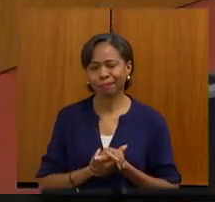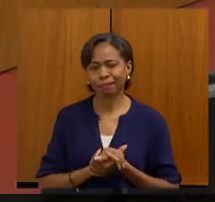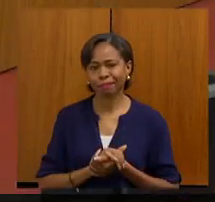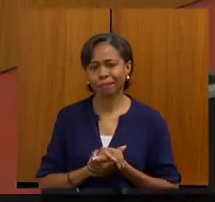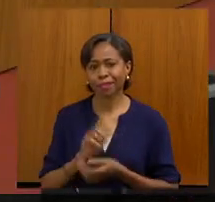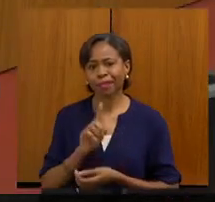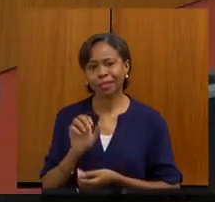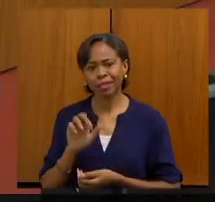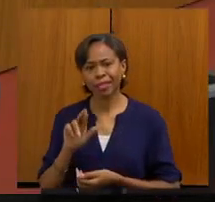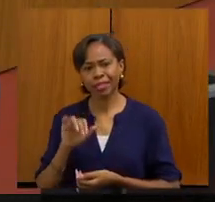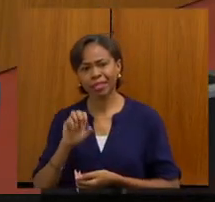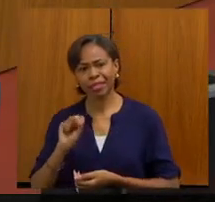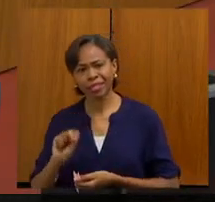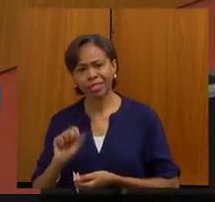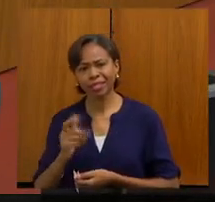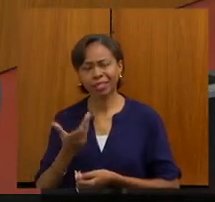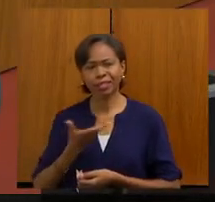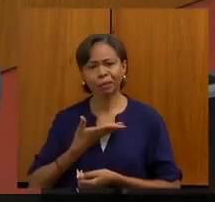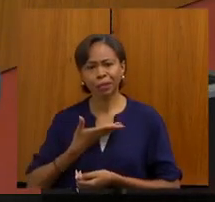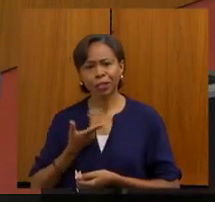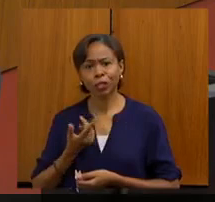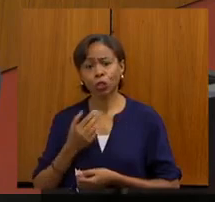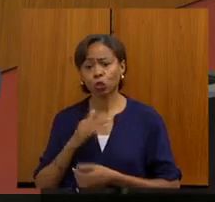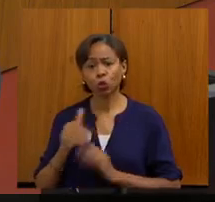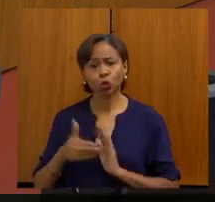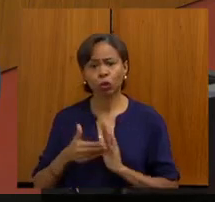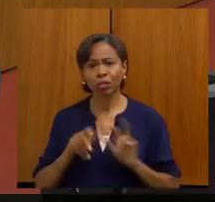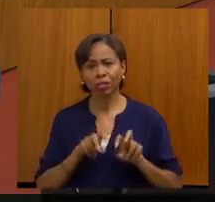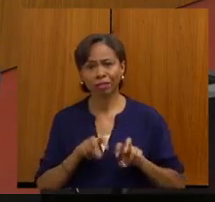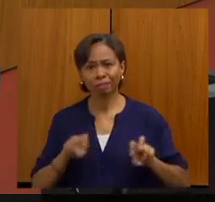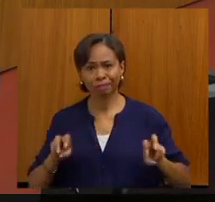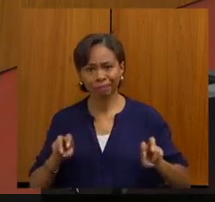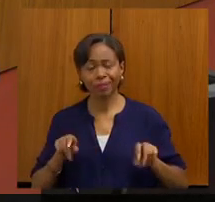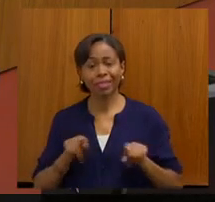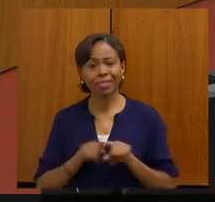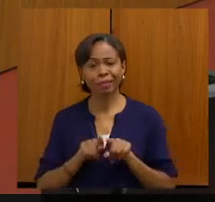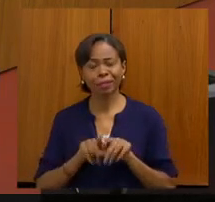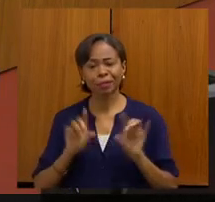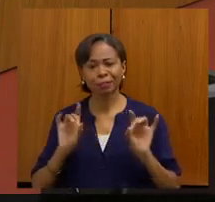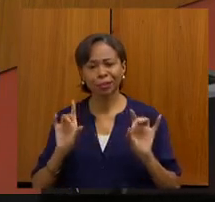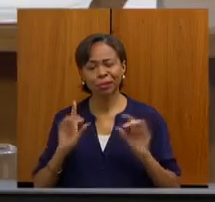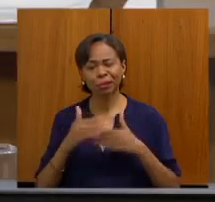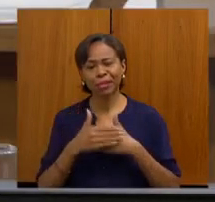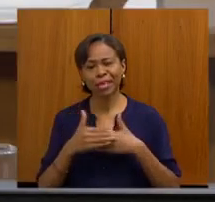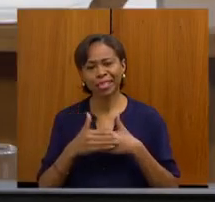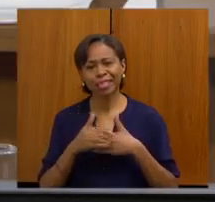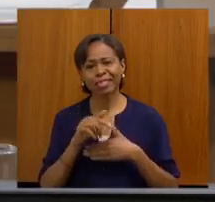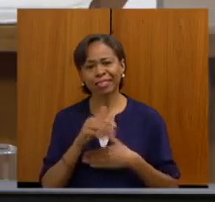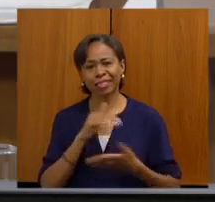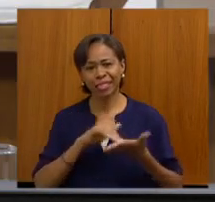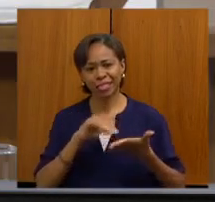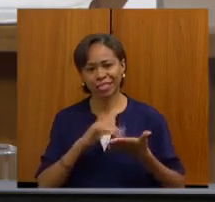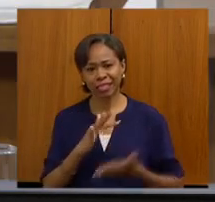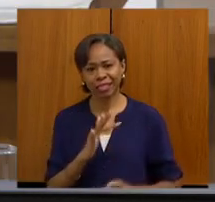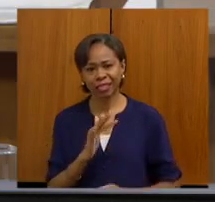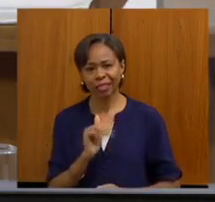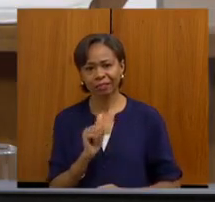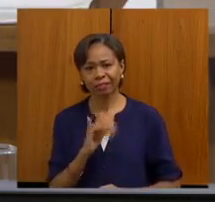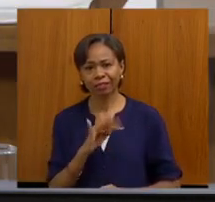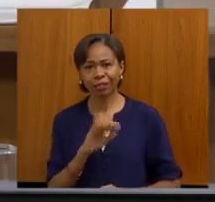aqui conosco, todos que estão aqui compondo a mesa e, de uma forma muito carinhosa, eu quero cumprimentar o secretário Fábio